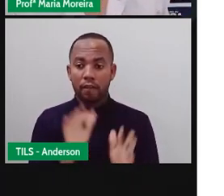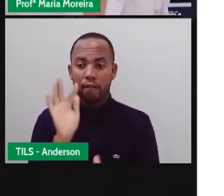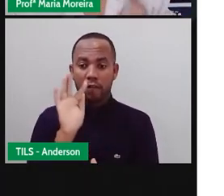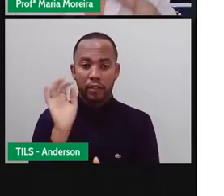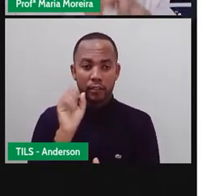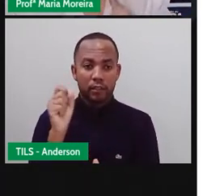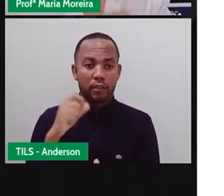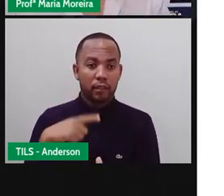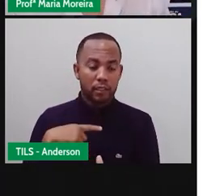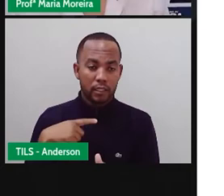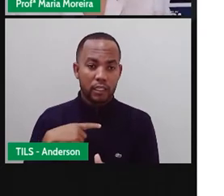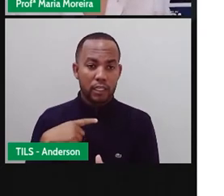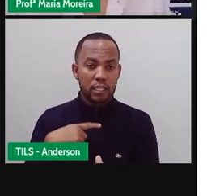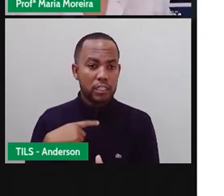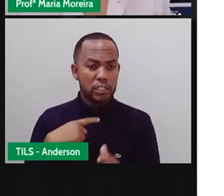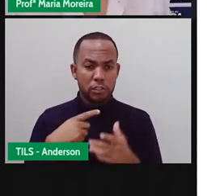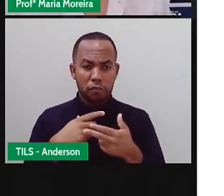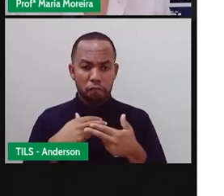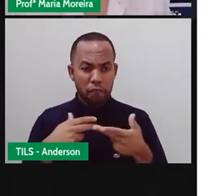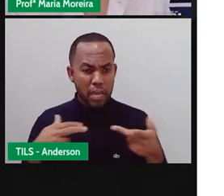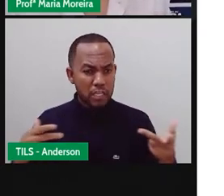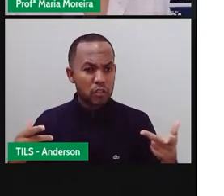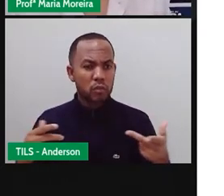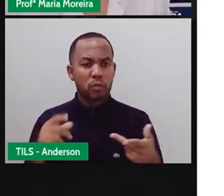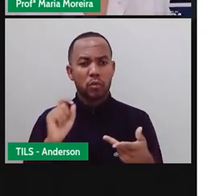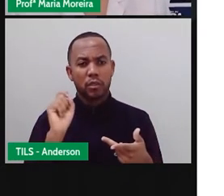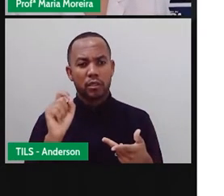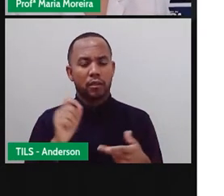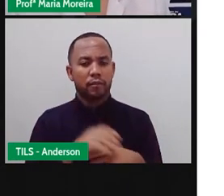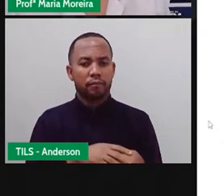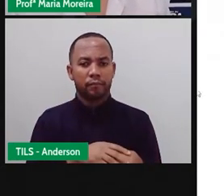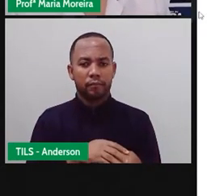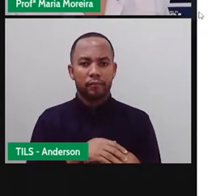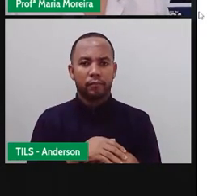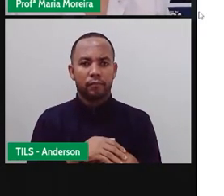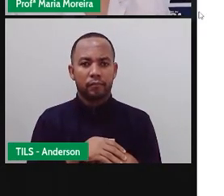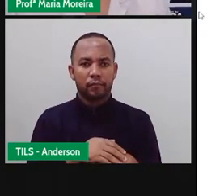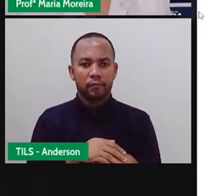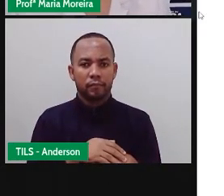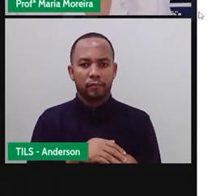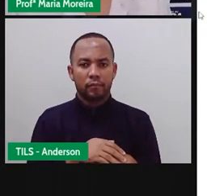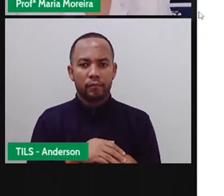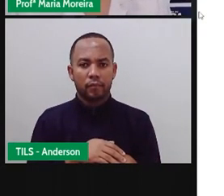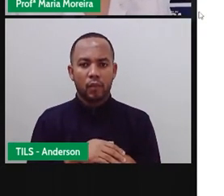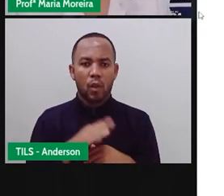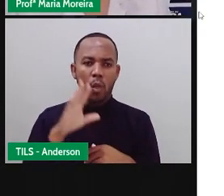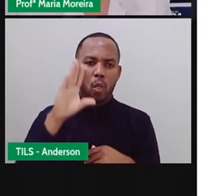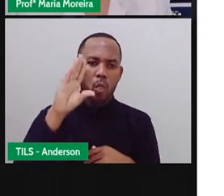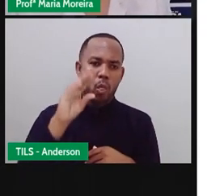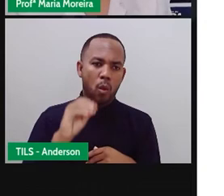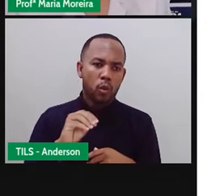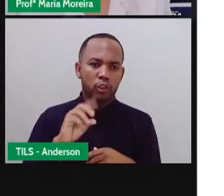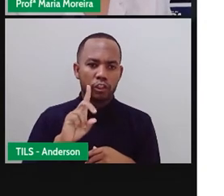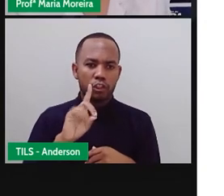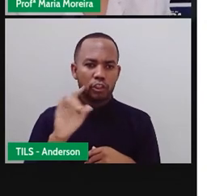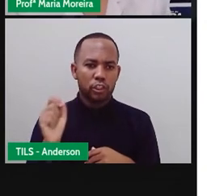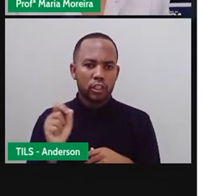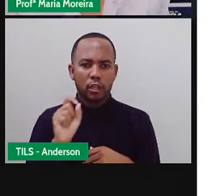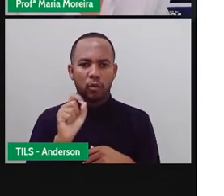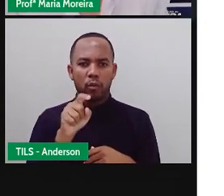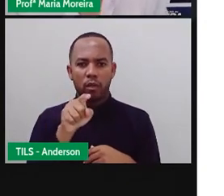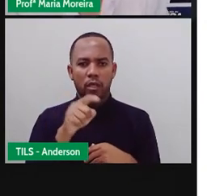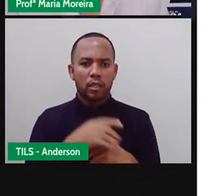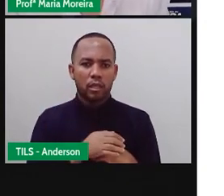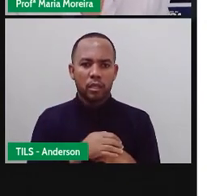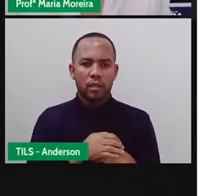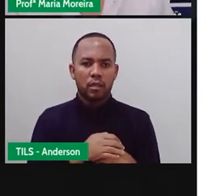jornais, não é um? São vários jornais, certo? O jornal Noite e Dia, que é o nosso jornal aí do